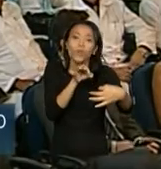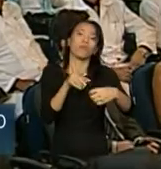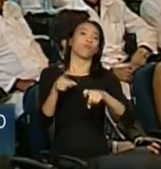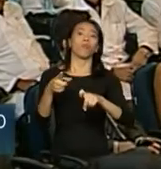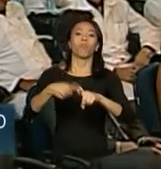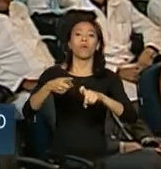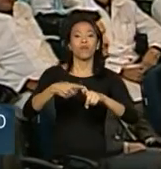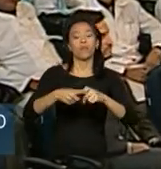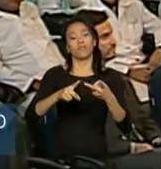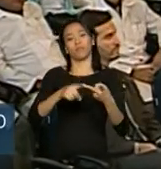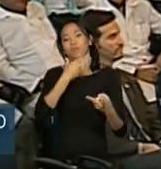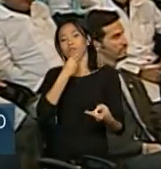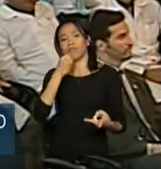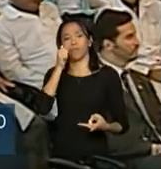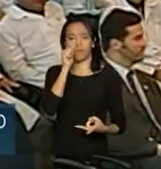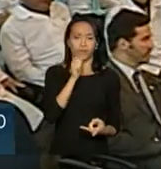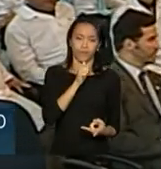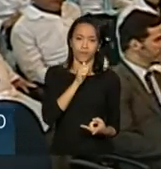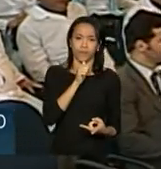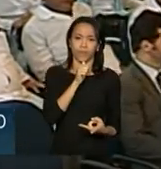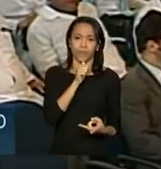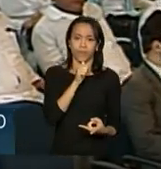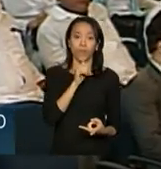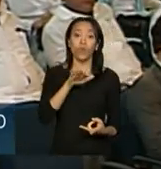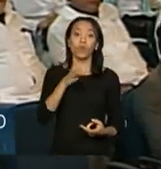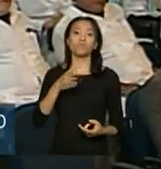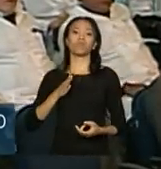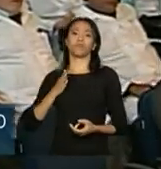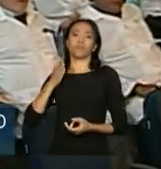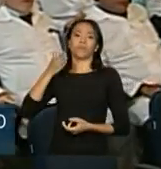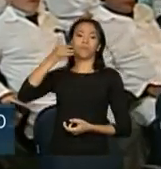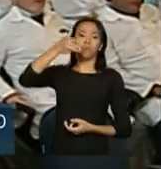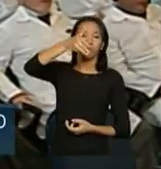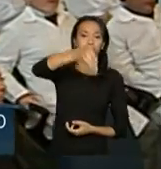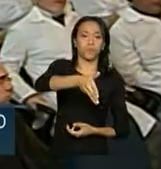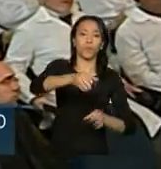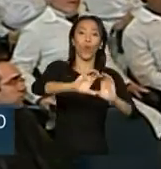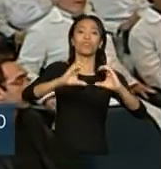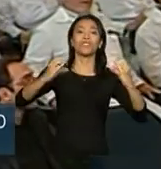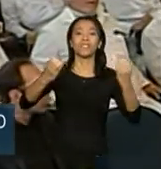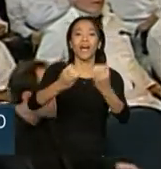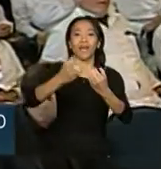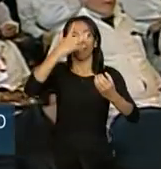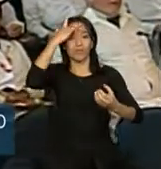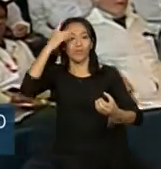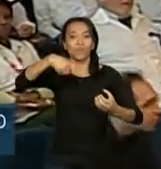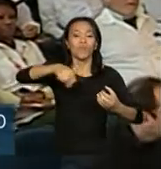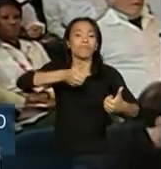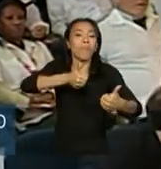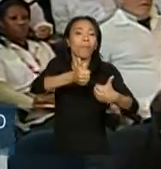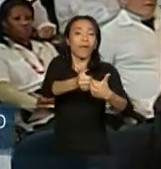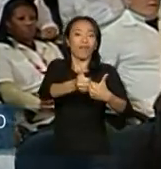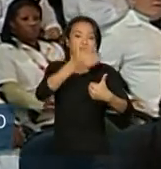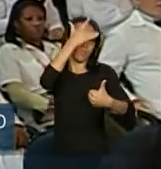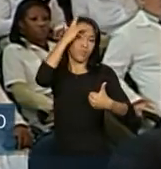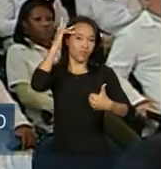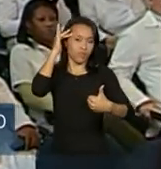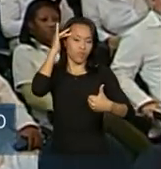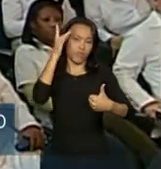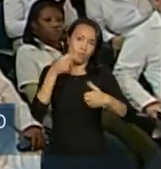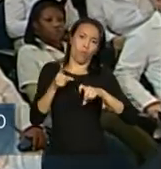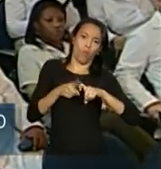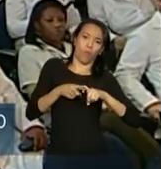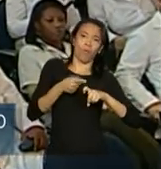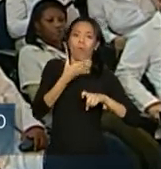médico, de que uma médica, indo mais perto da comunidade, estando do lado do paciente, um médico, uma